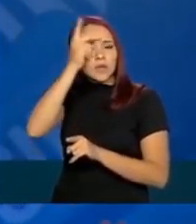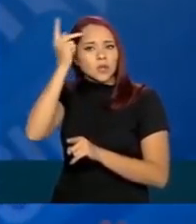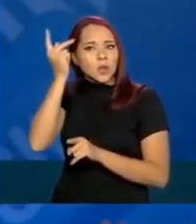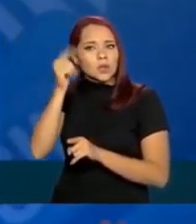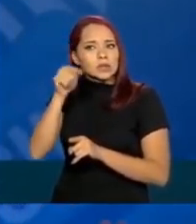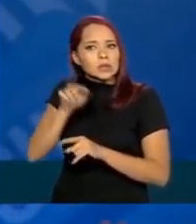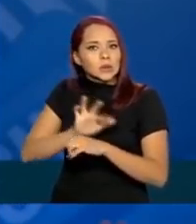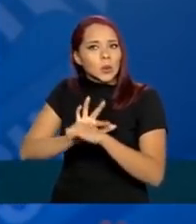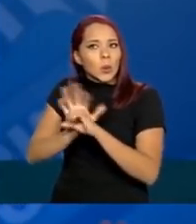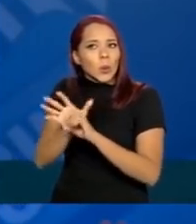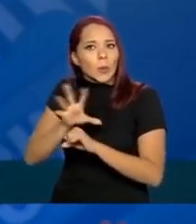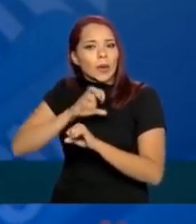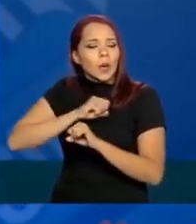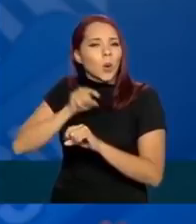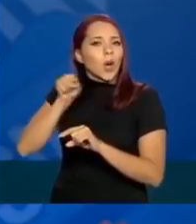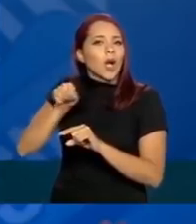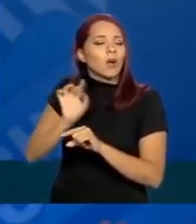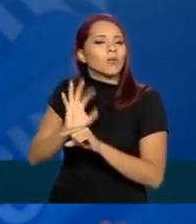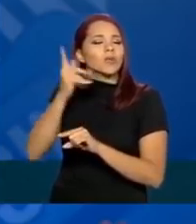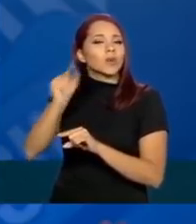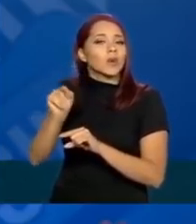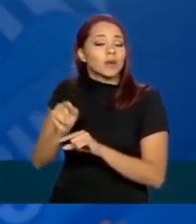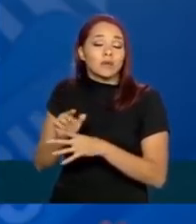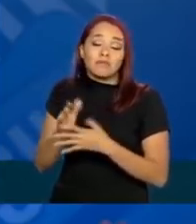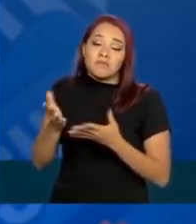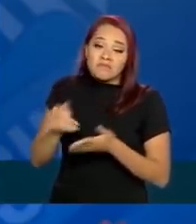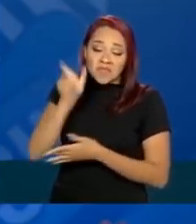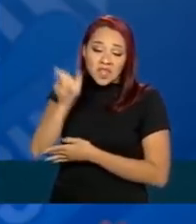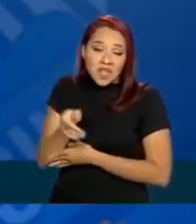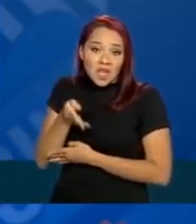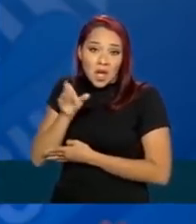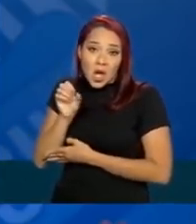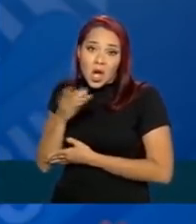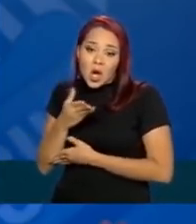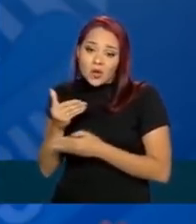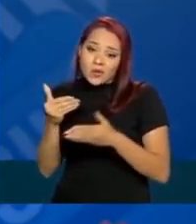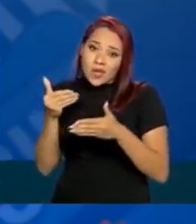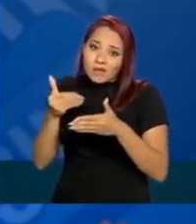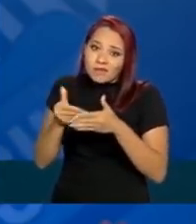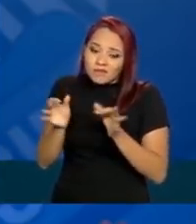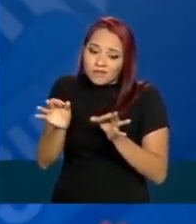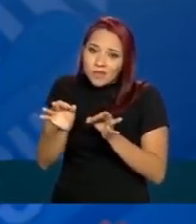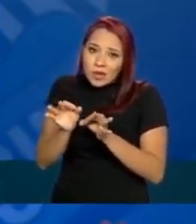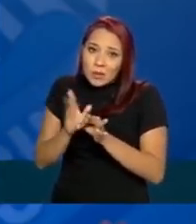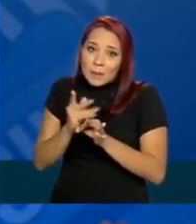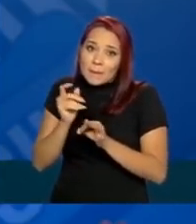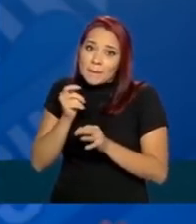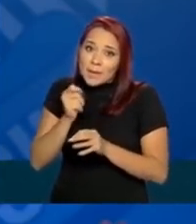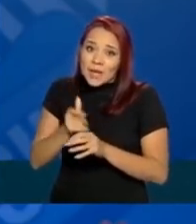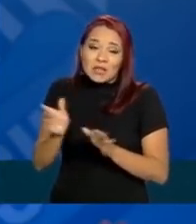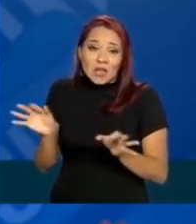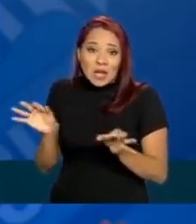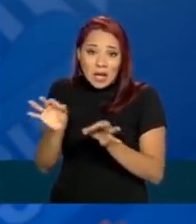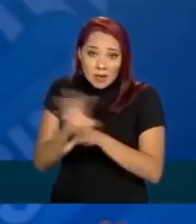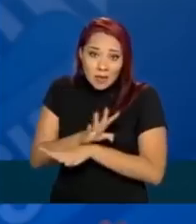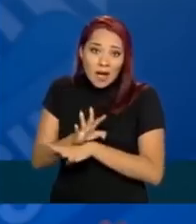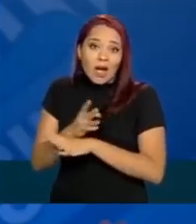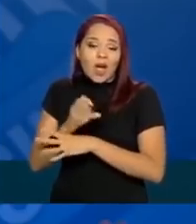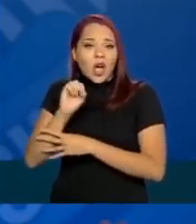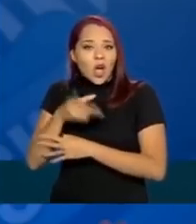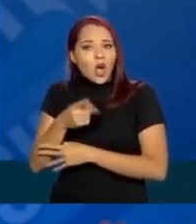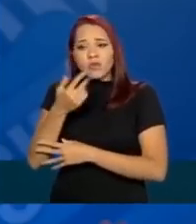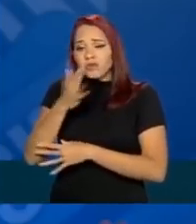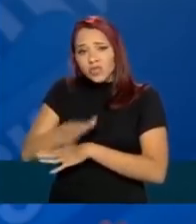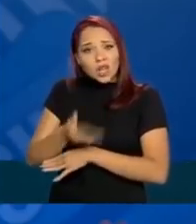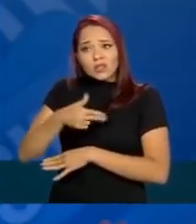confirmaram? Ora, eles ou estão em fase final, ou já estão aí na rua,